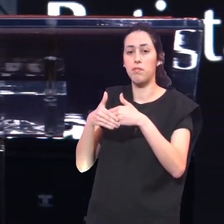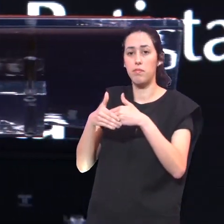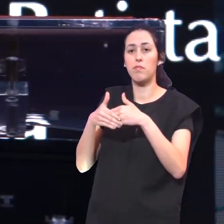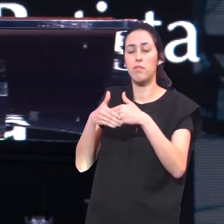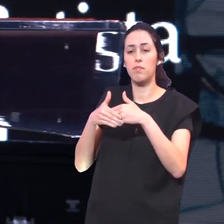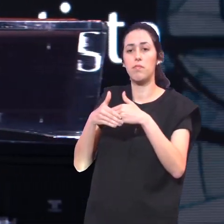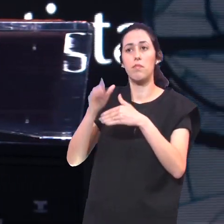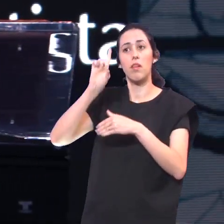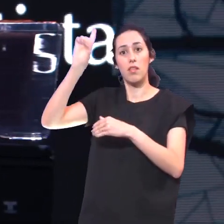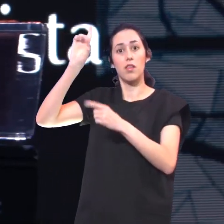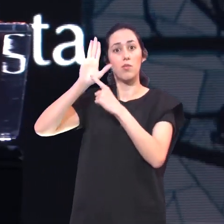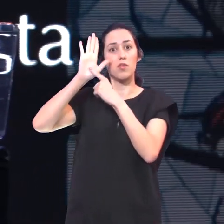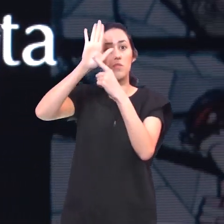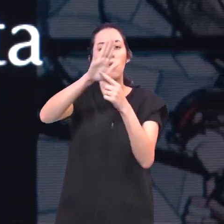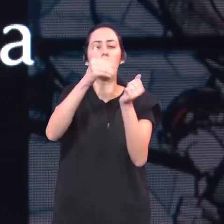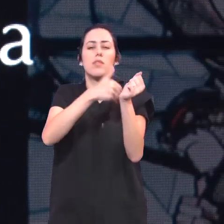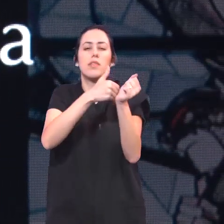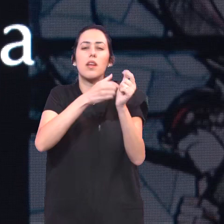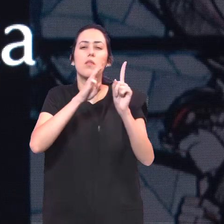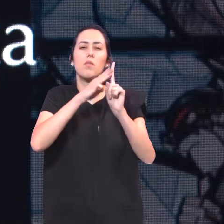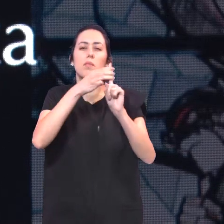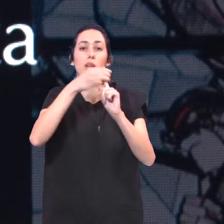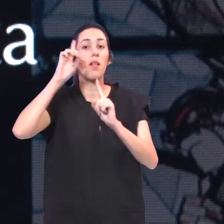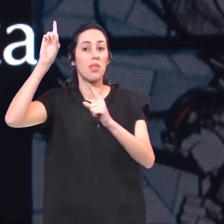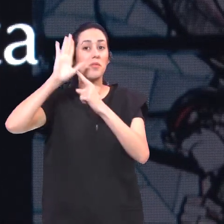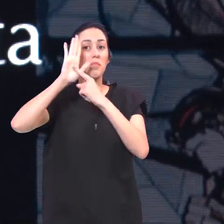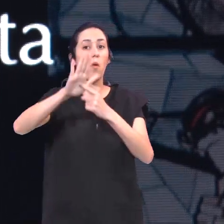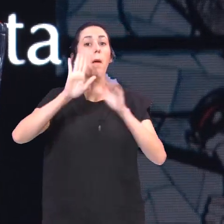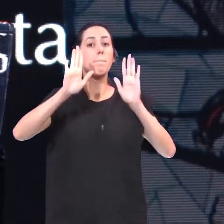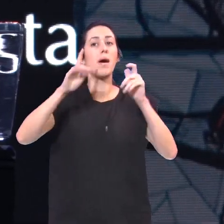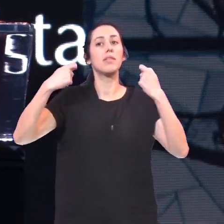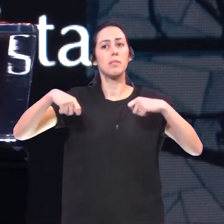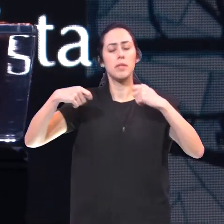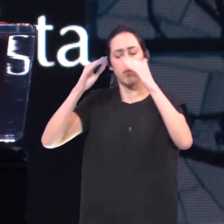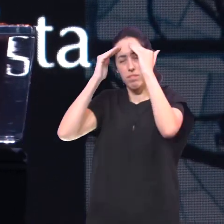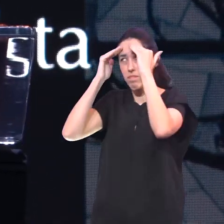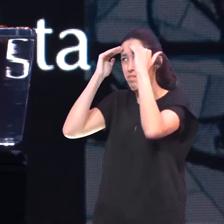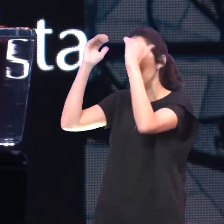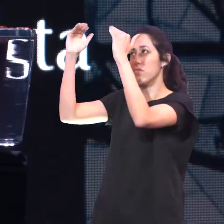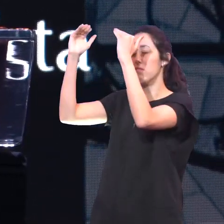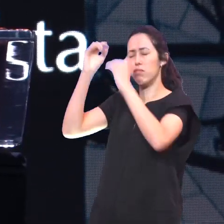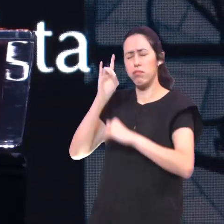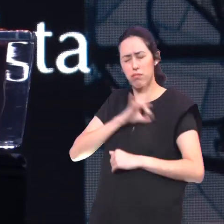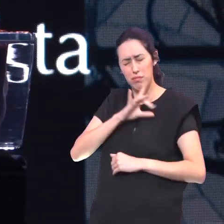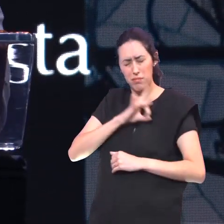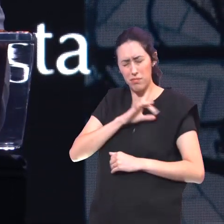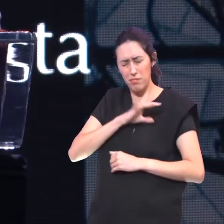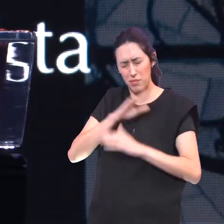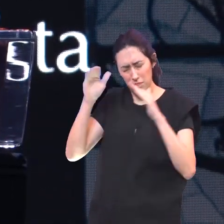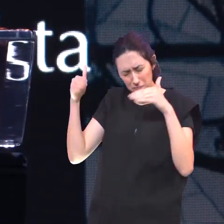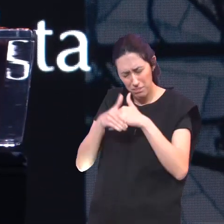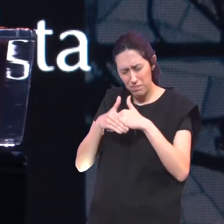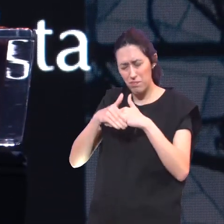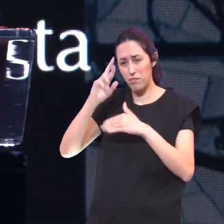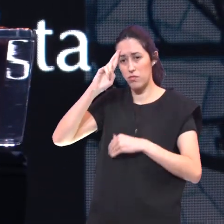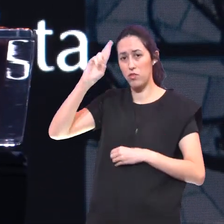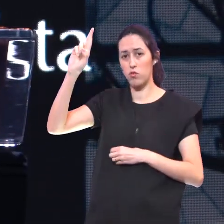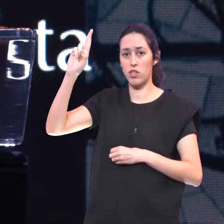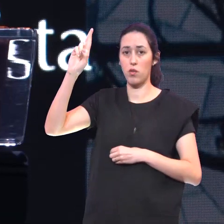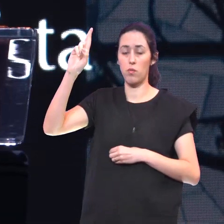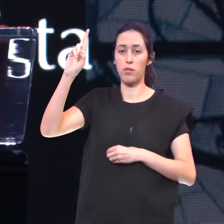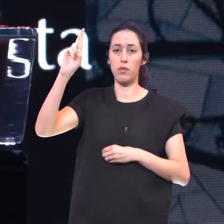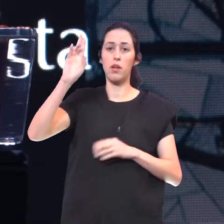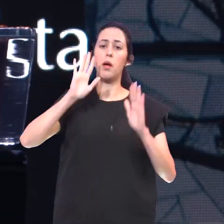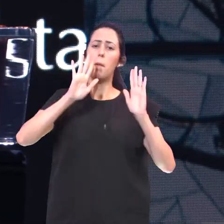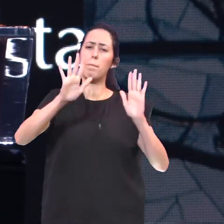temem E os humildes São aqueles Que temem Ao Senhor E também A humildade Não é só isso